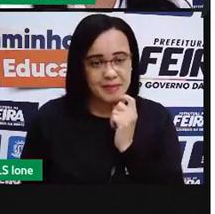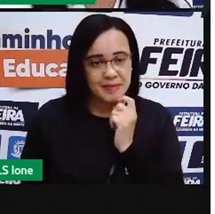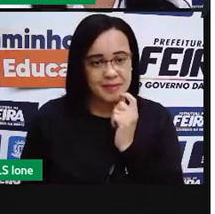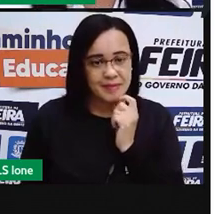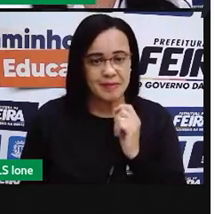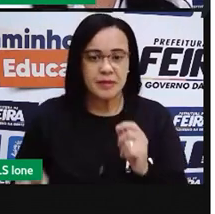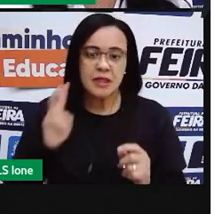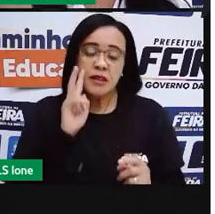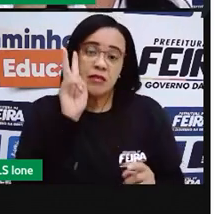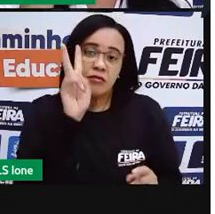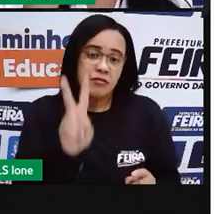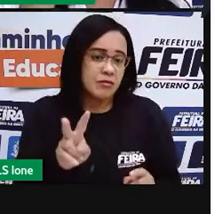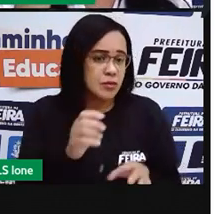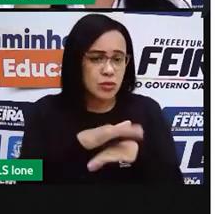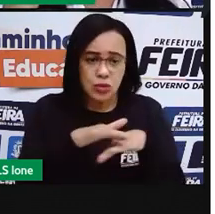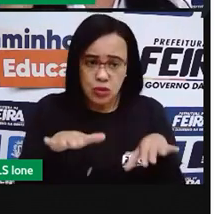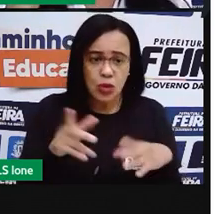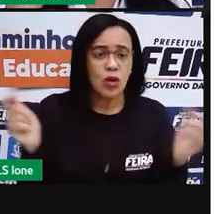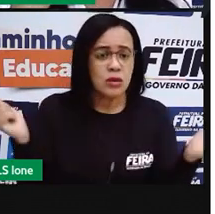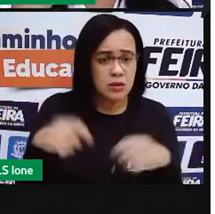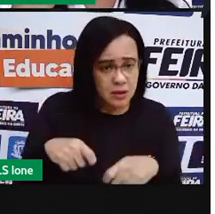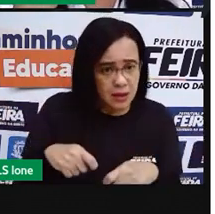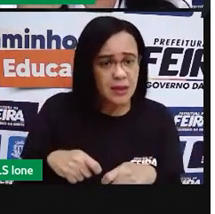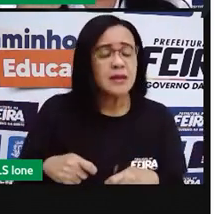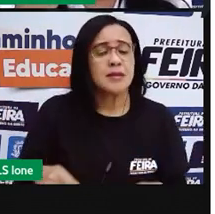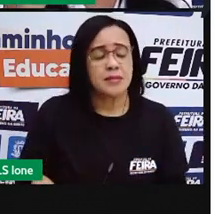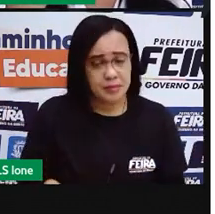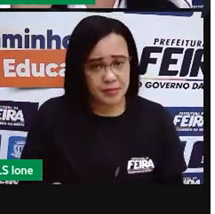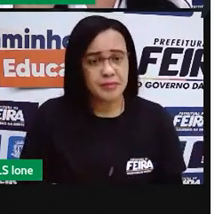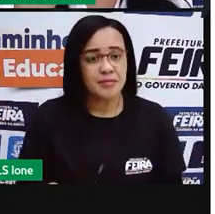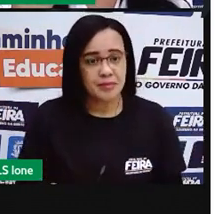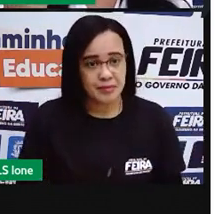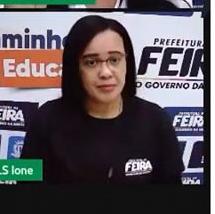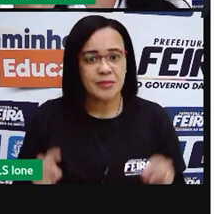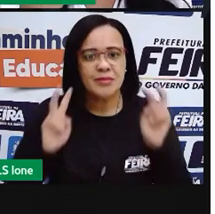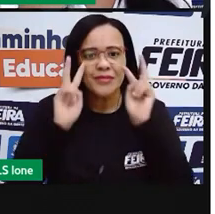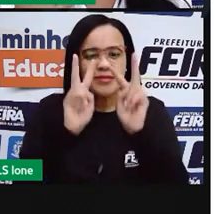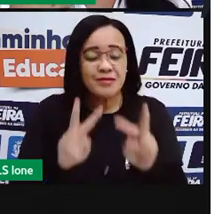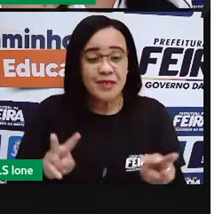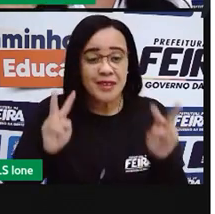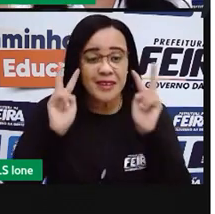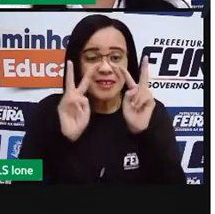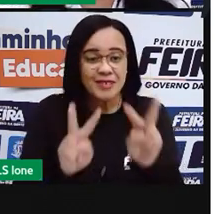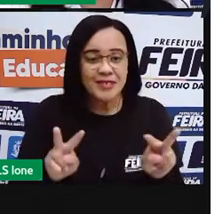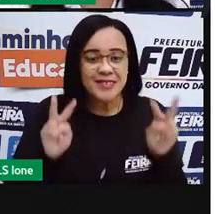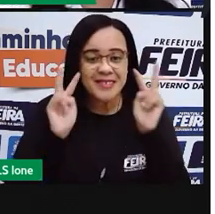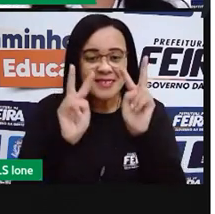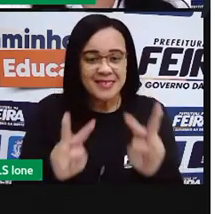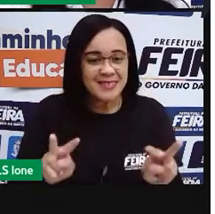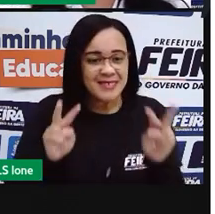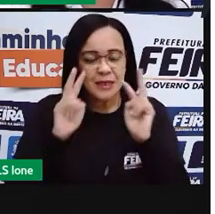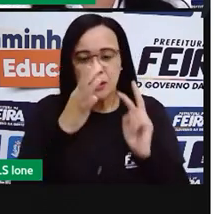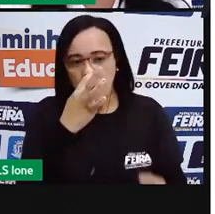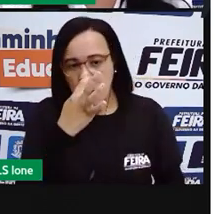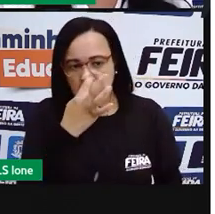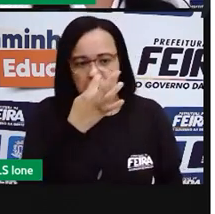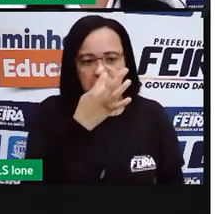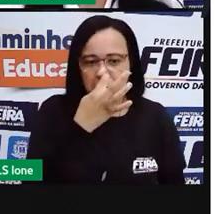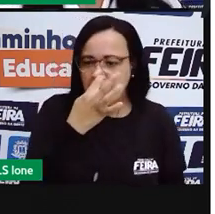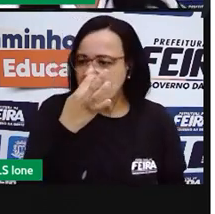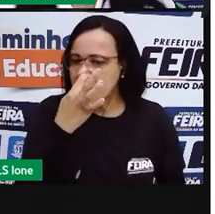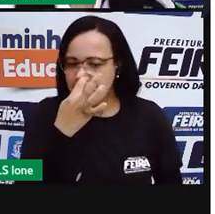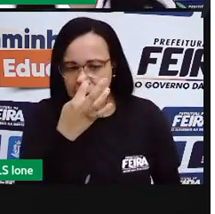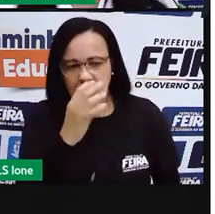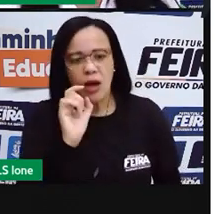Apenas observando, apenas com o recurso dos nossos olhos, ali com a observação, a olho nua, a